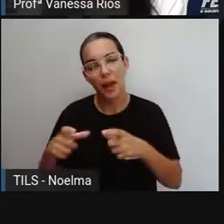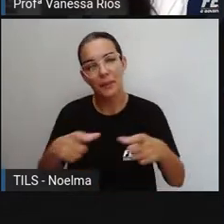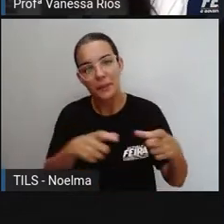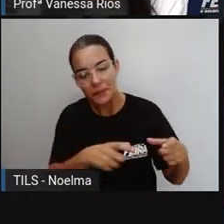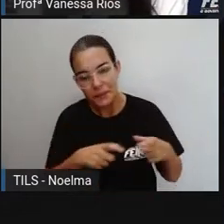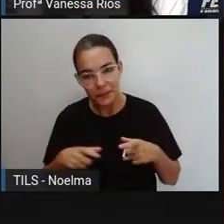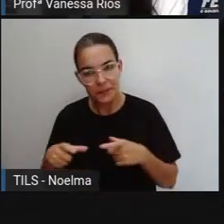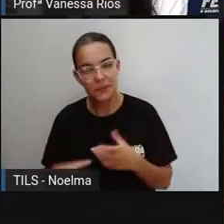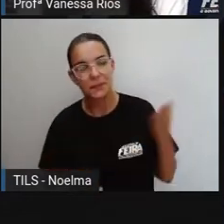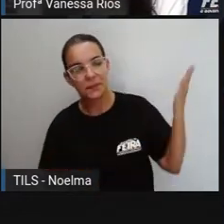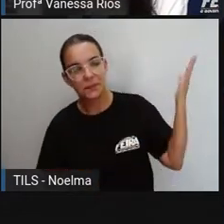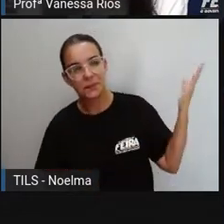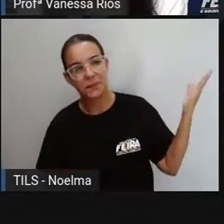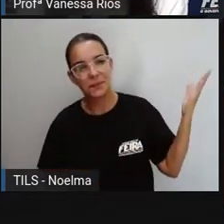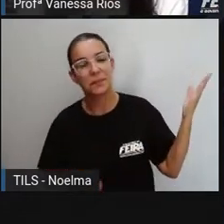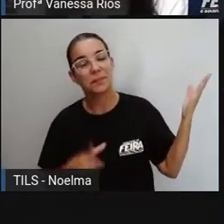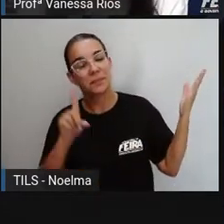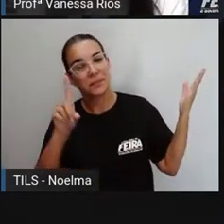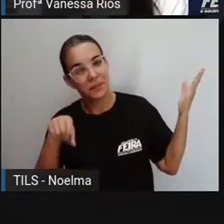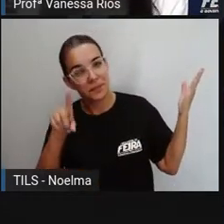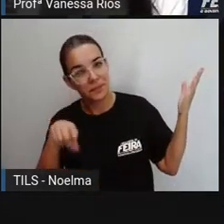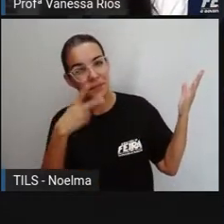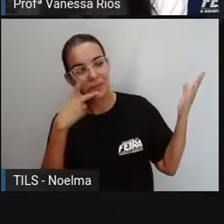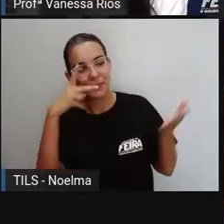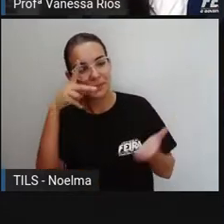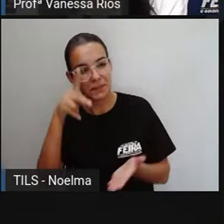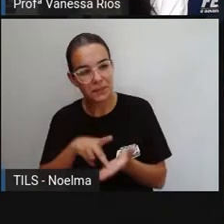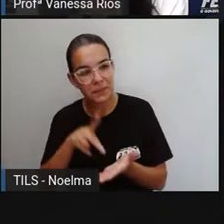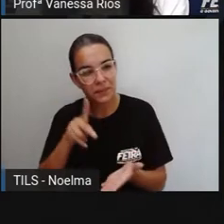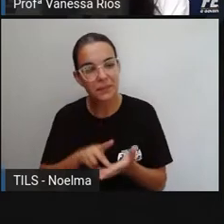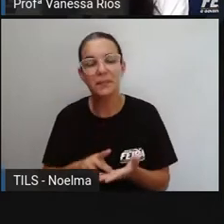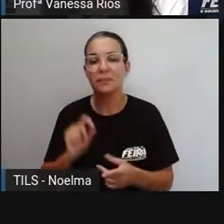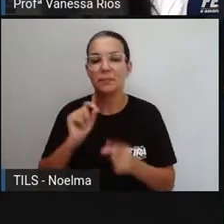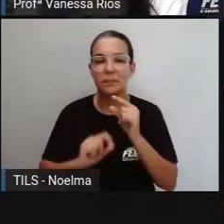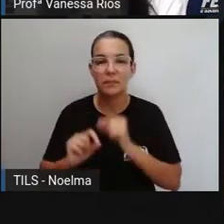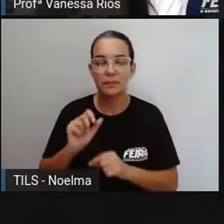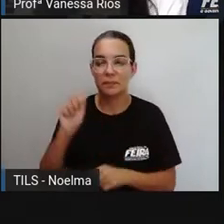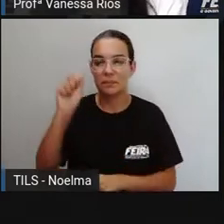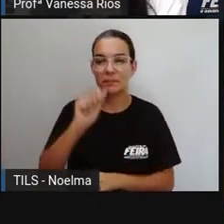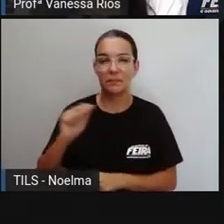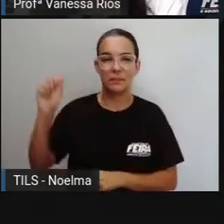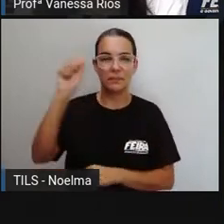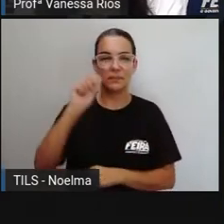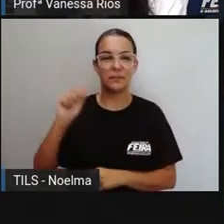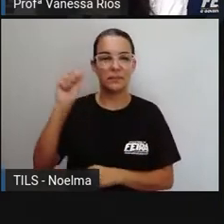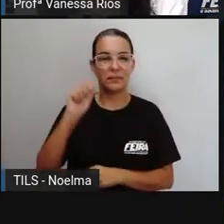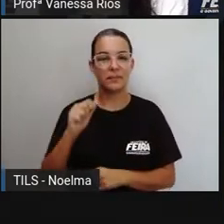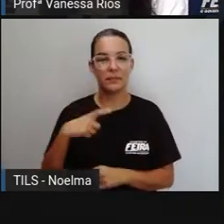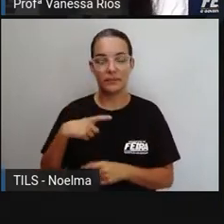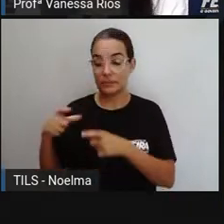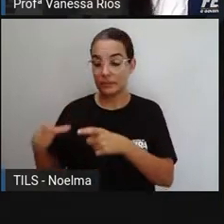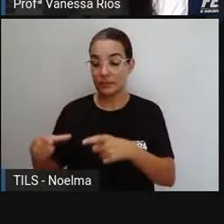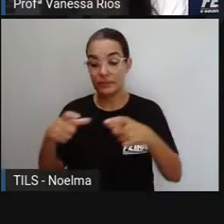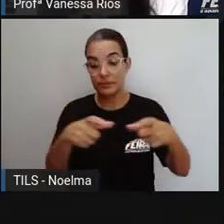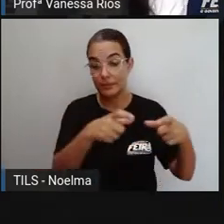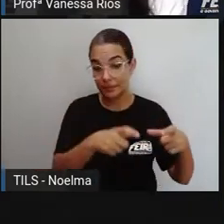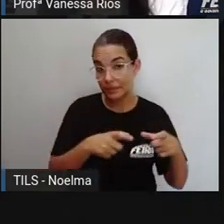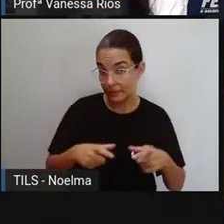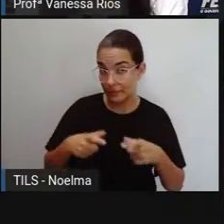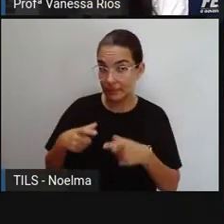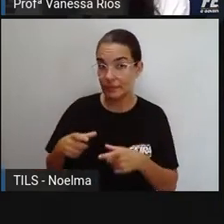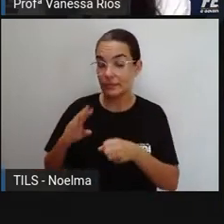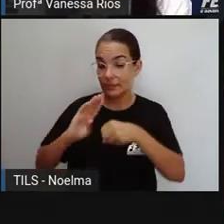imagem aí nos mostra justamente que as associações de bairro são espaços para o